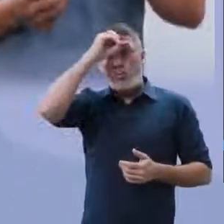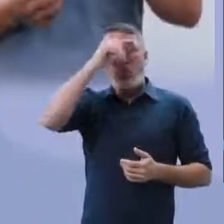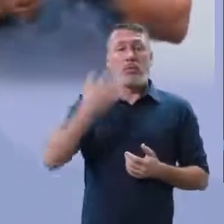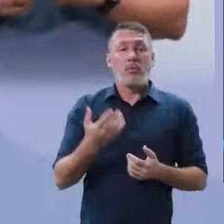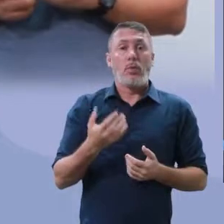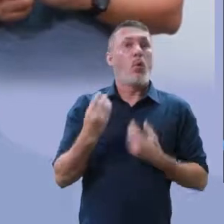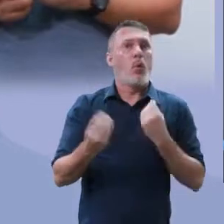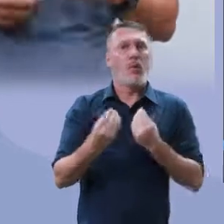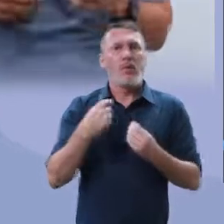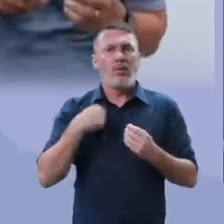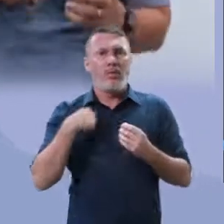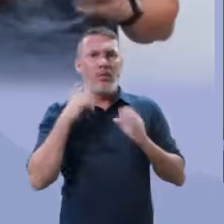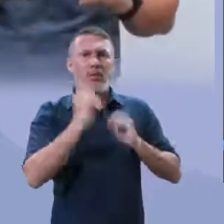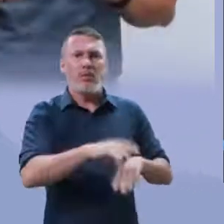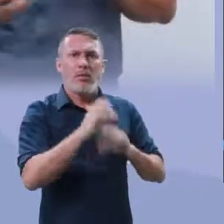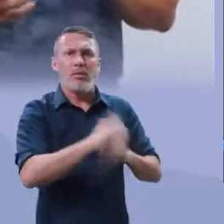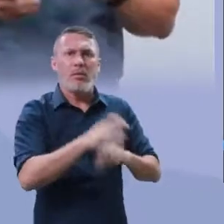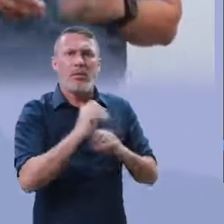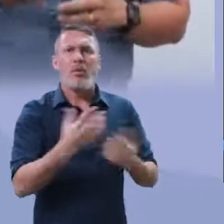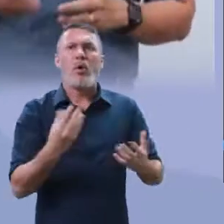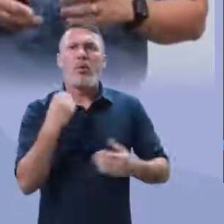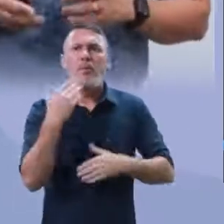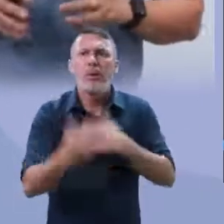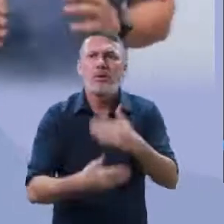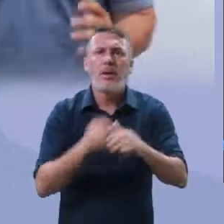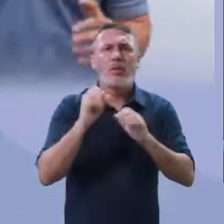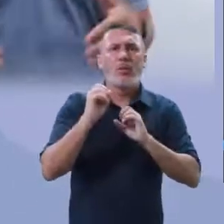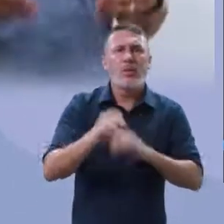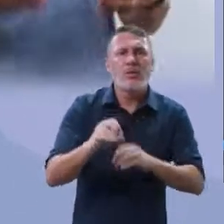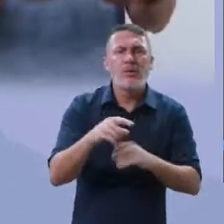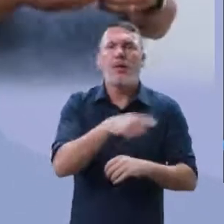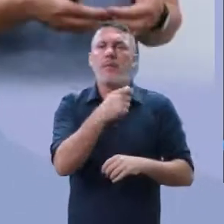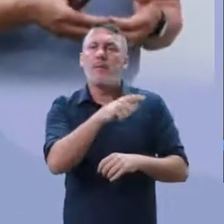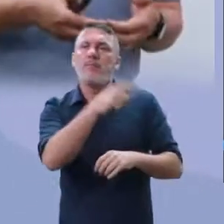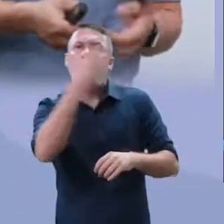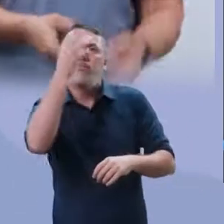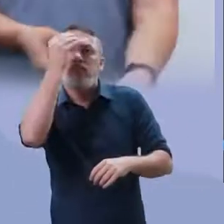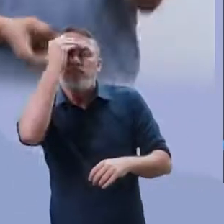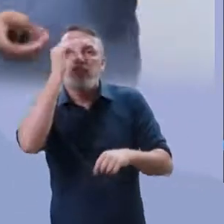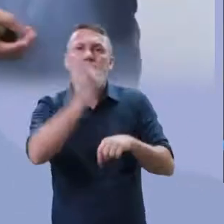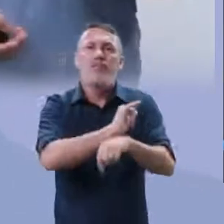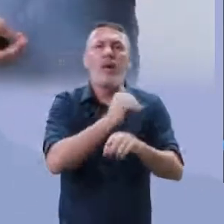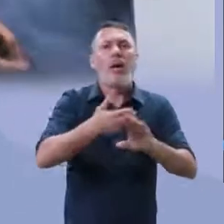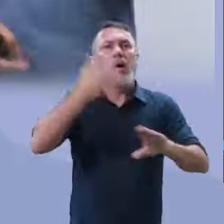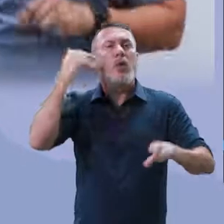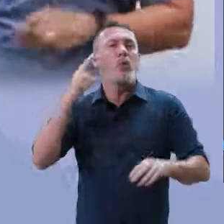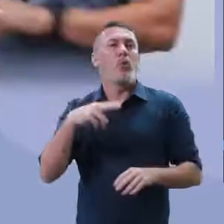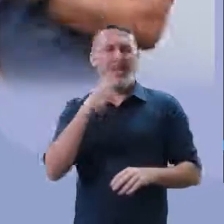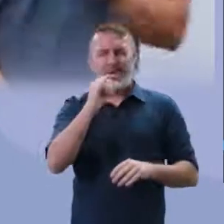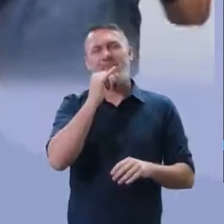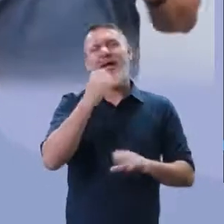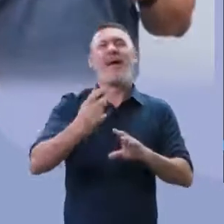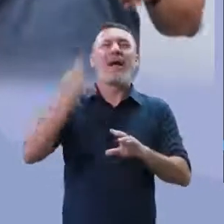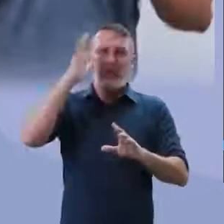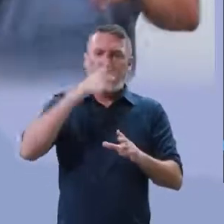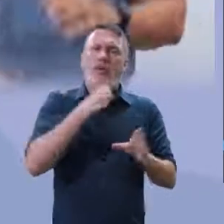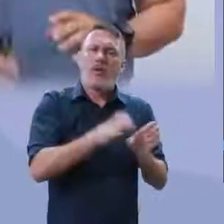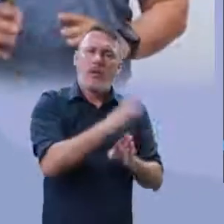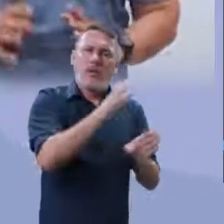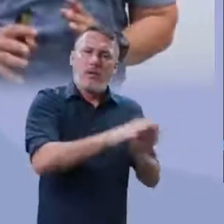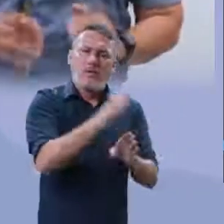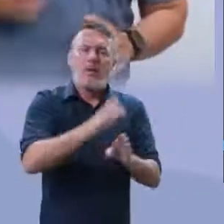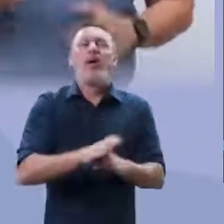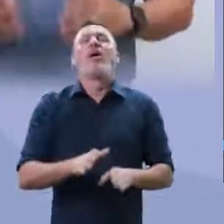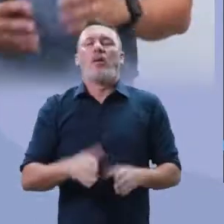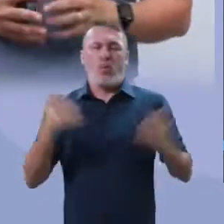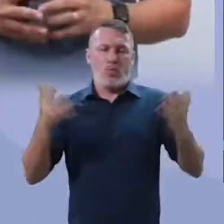doenças? Por que não? Por que não trabalhar um processo educativo para preparar as nossas crianças? Porque se isso estivesse feito em todas as escolas,